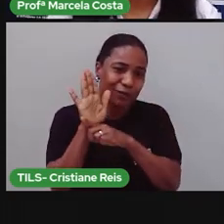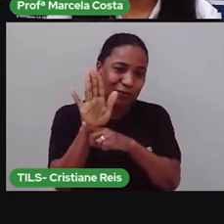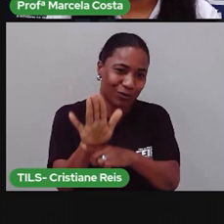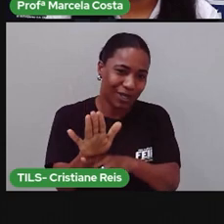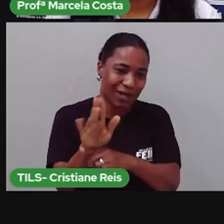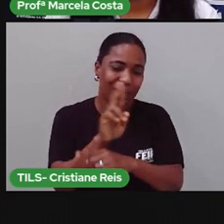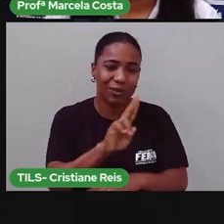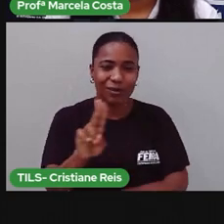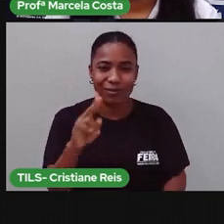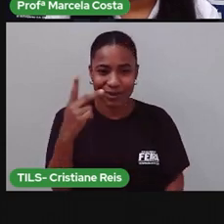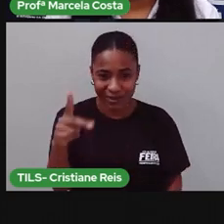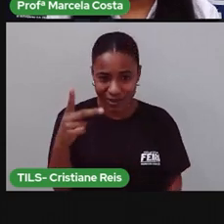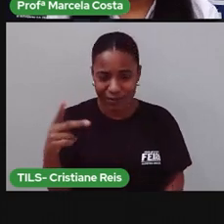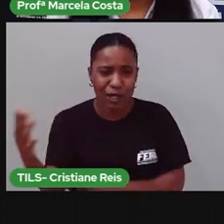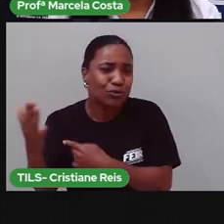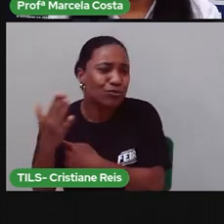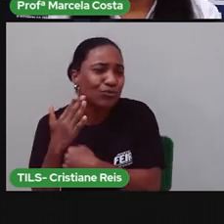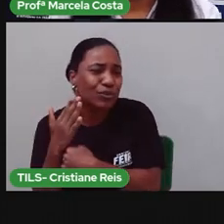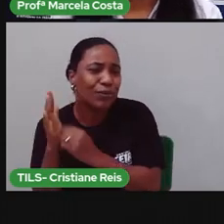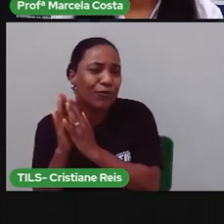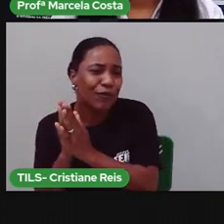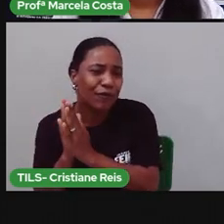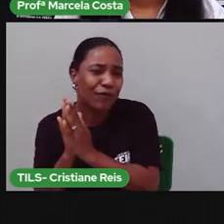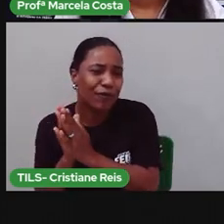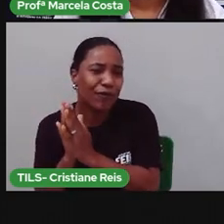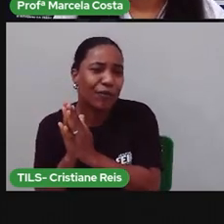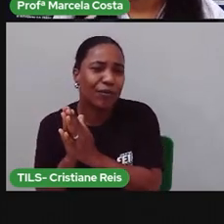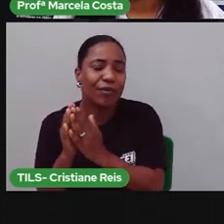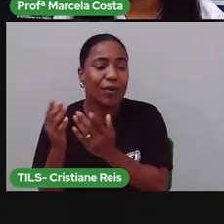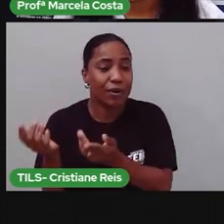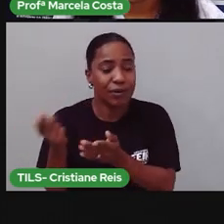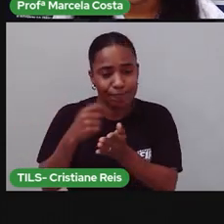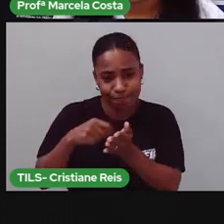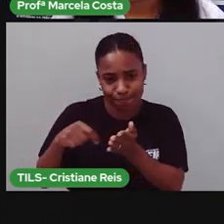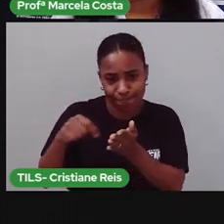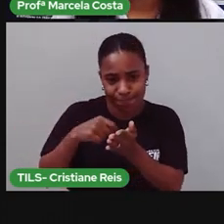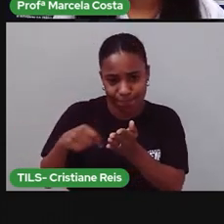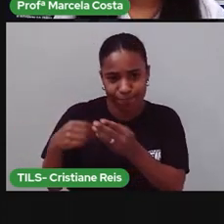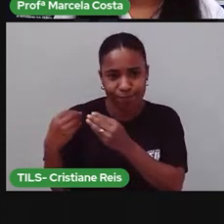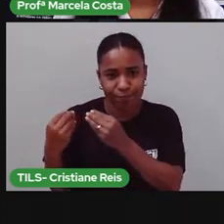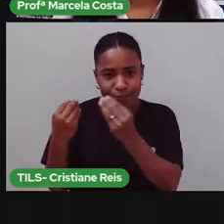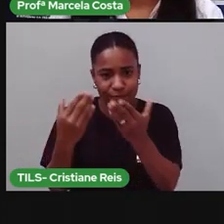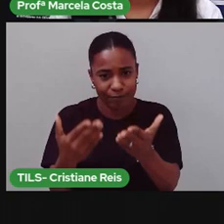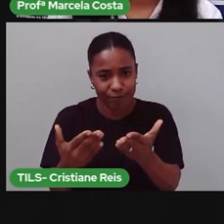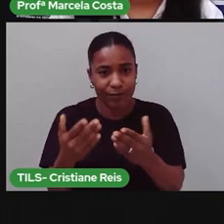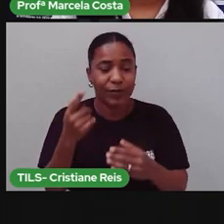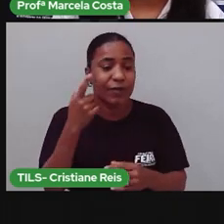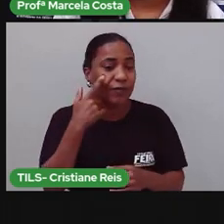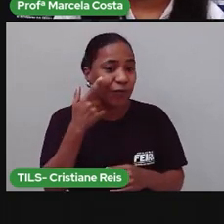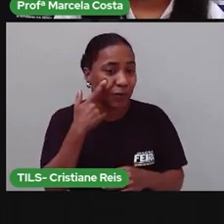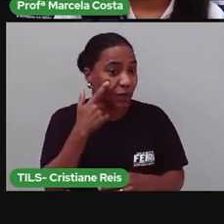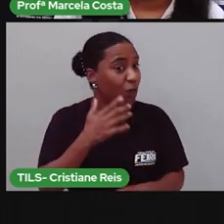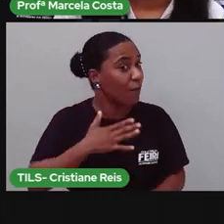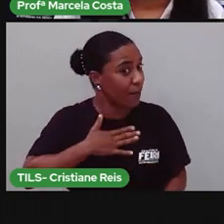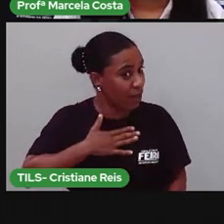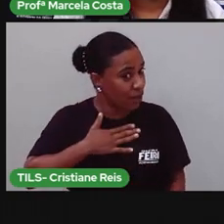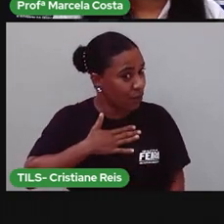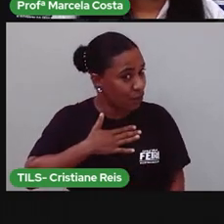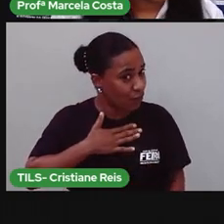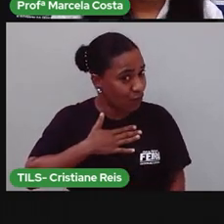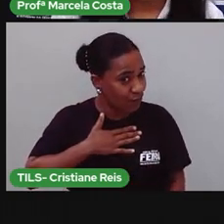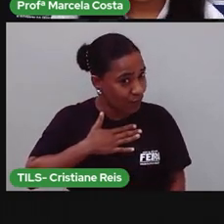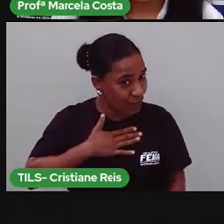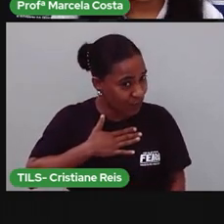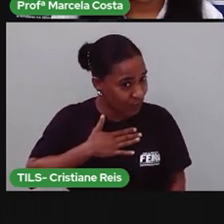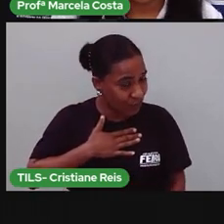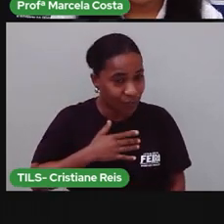o seu nome. Pra terminar o bilhete pra você entender como é a estrutura eu vou colocar o meu nome mas